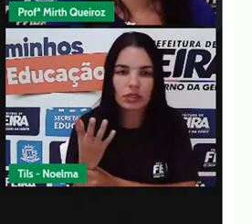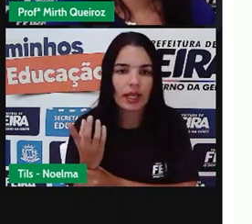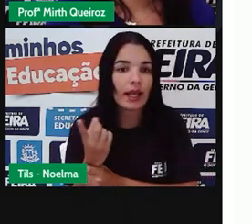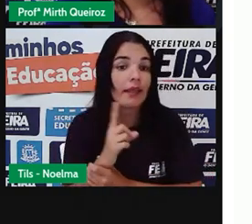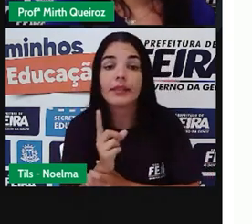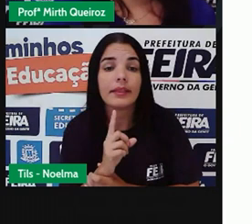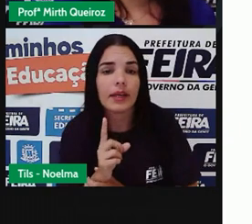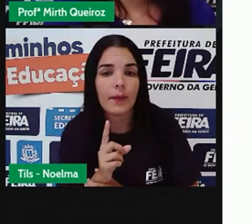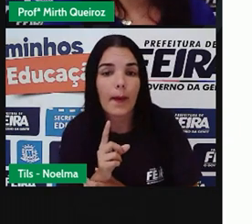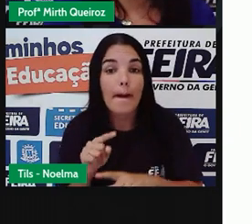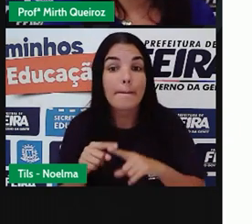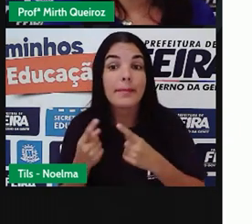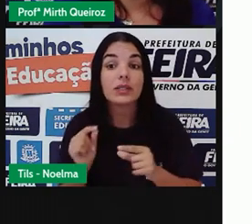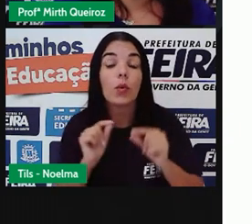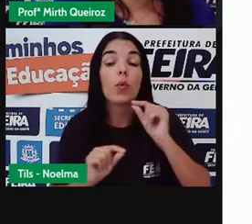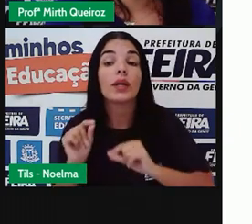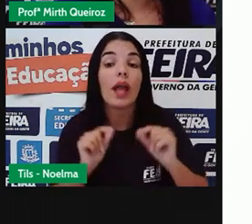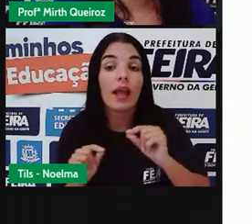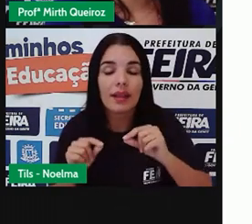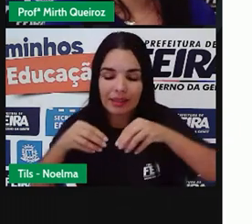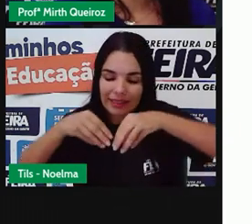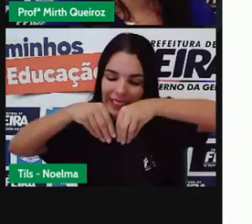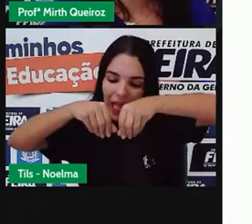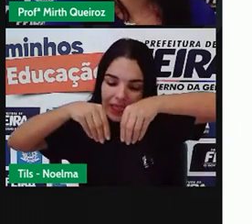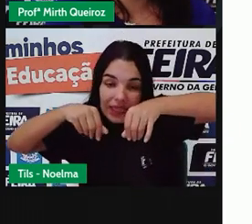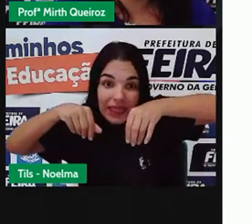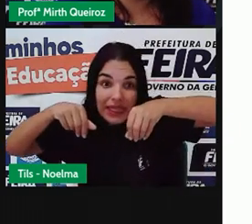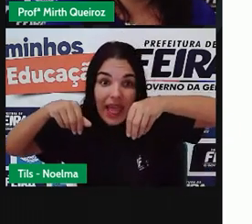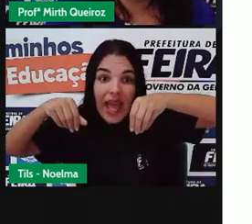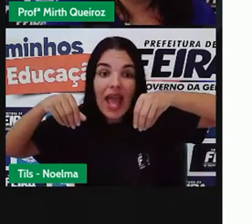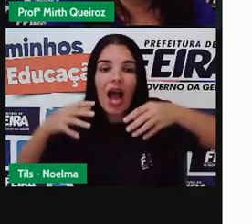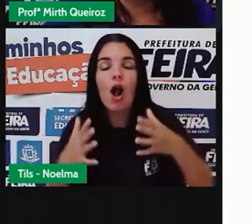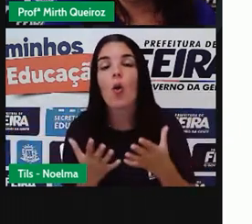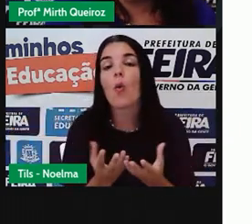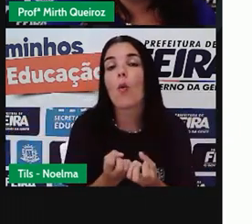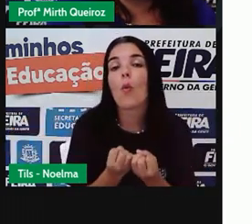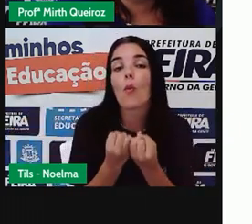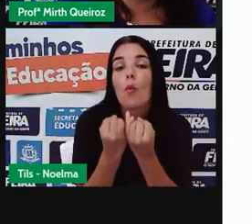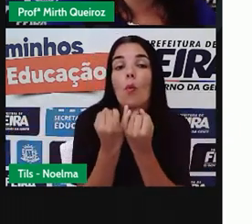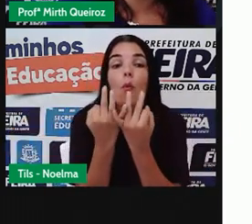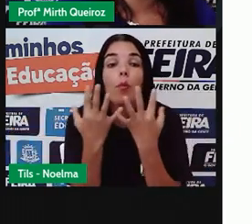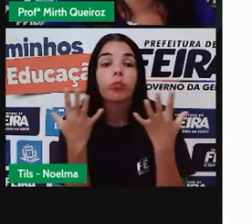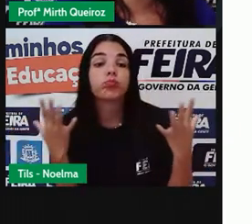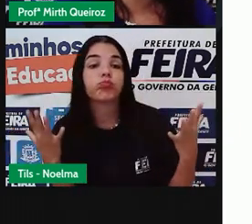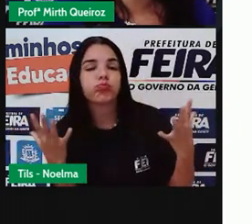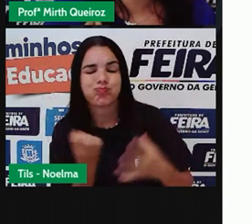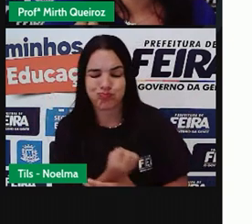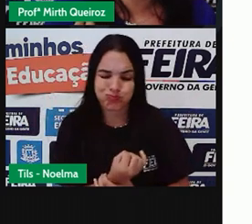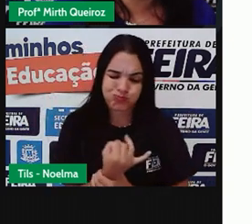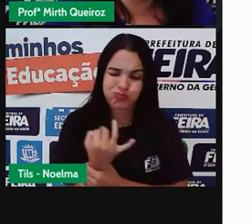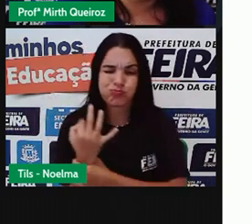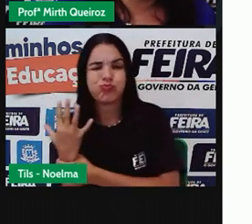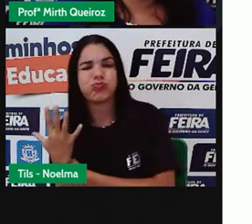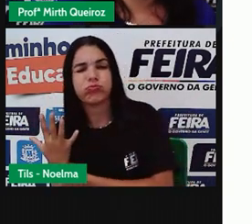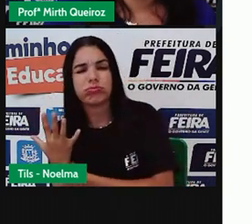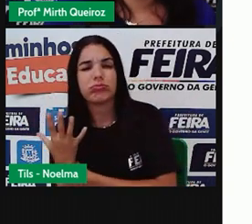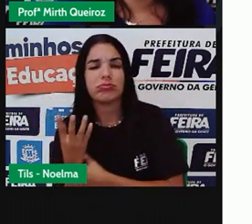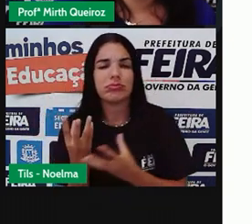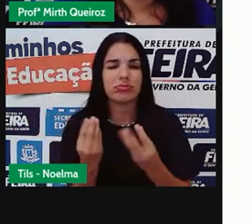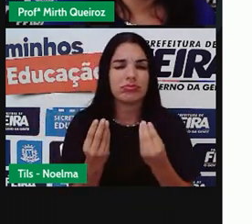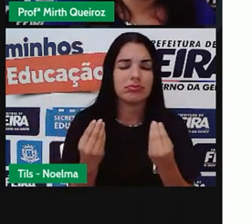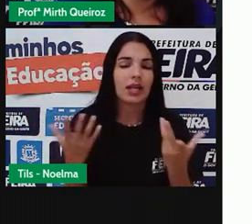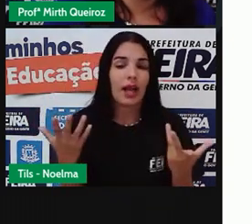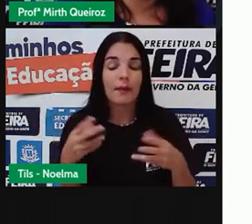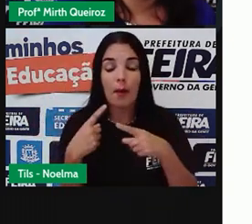assunto. Mas é o tipo de sol, o tipo de... A terra ali que ele utilizou, né? A